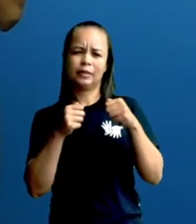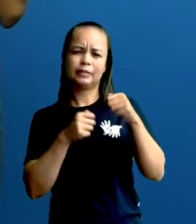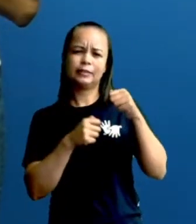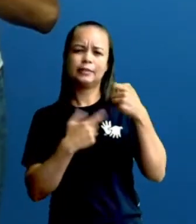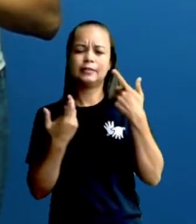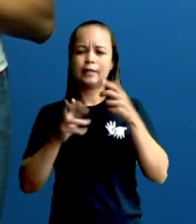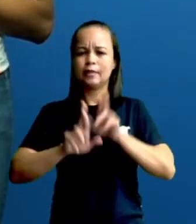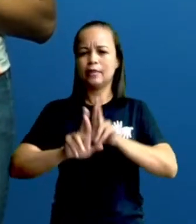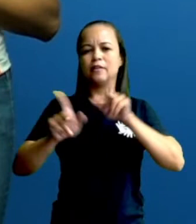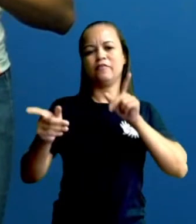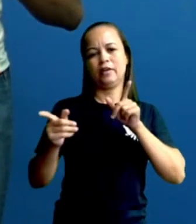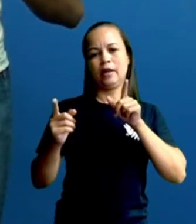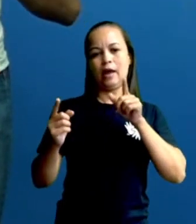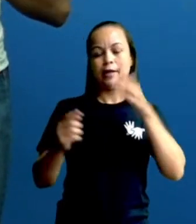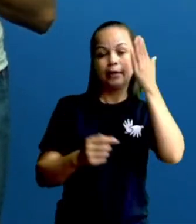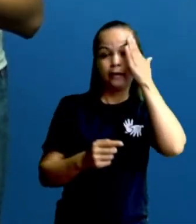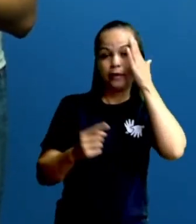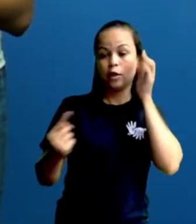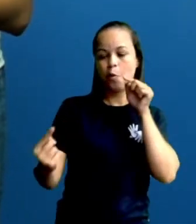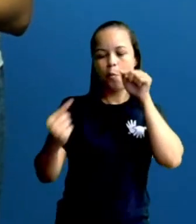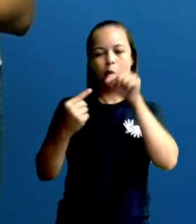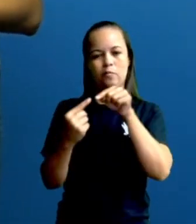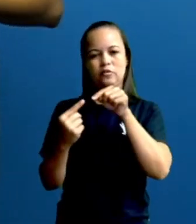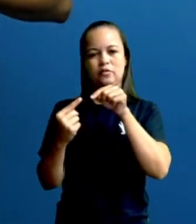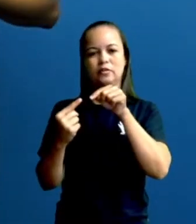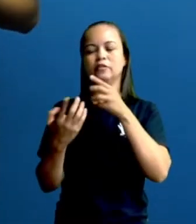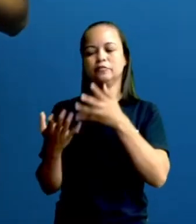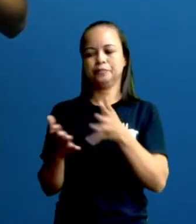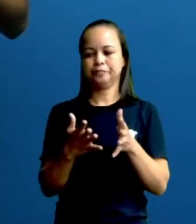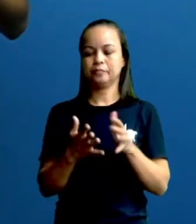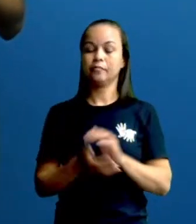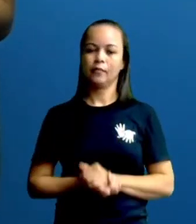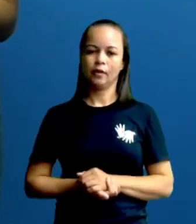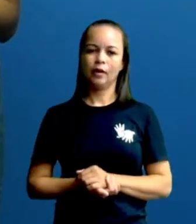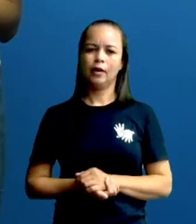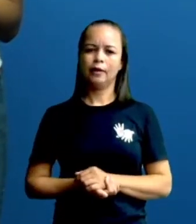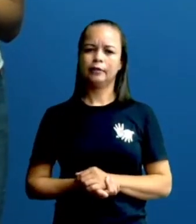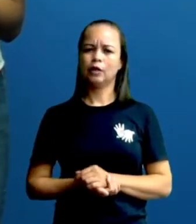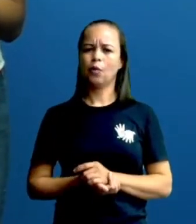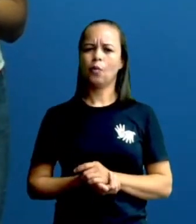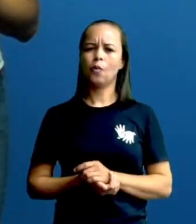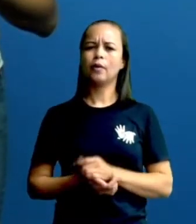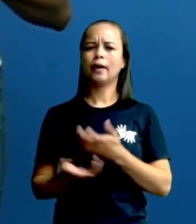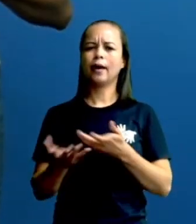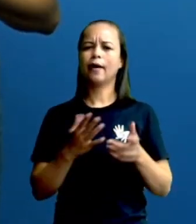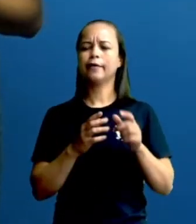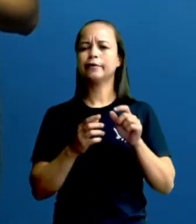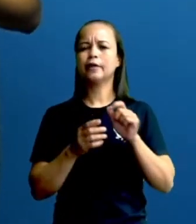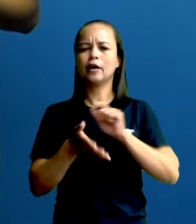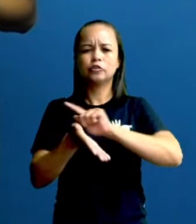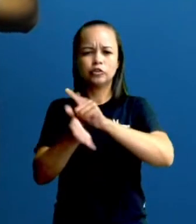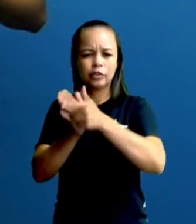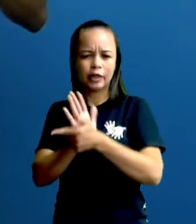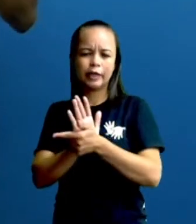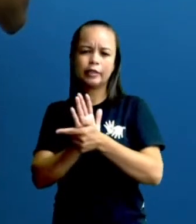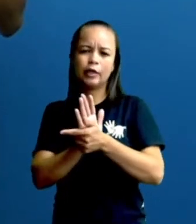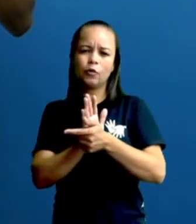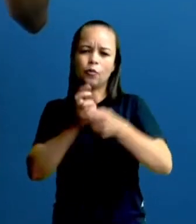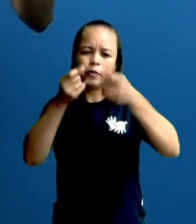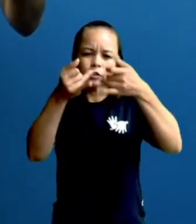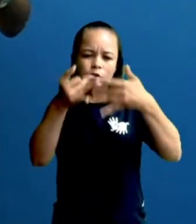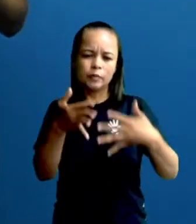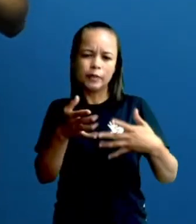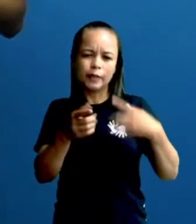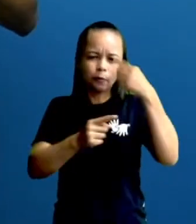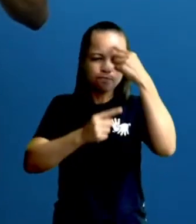objetivos. Então, cada gênero, ele vai passar uma ideia, tá? E essa ideia, claro, tem o